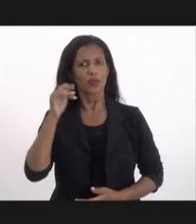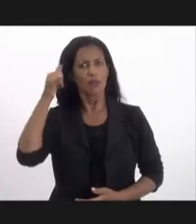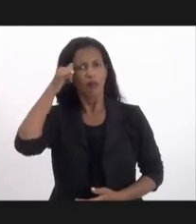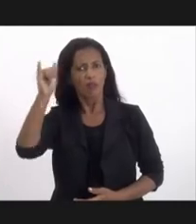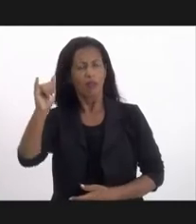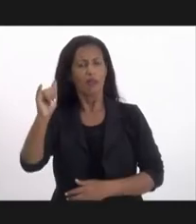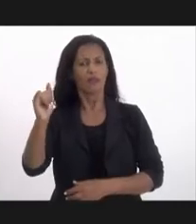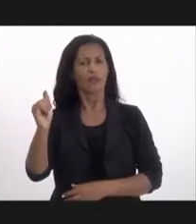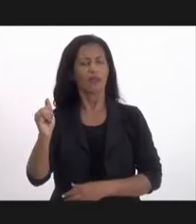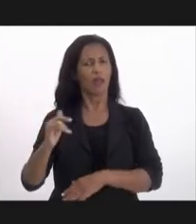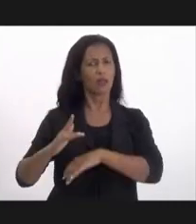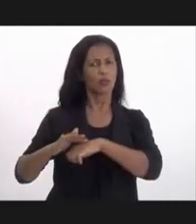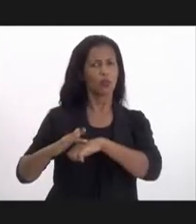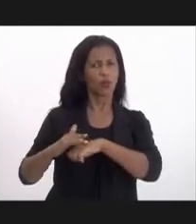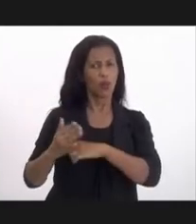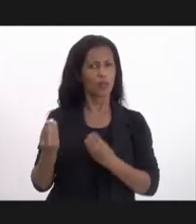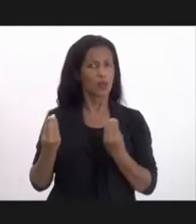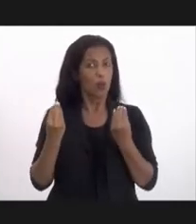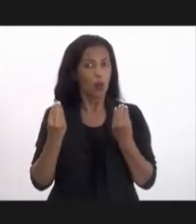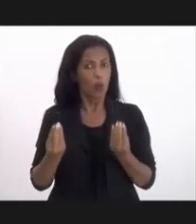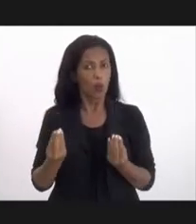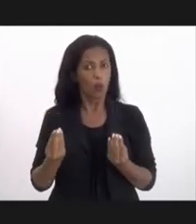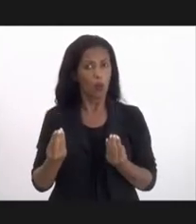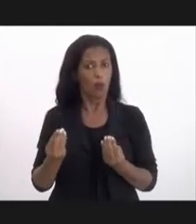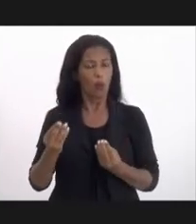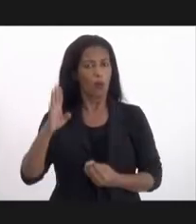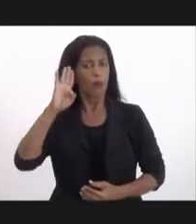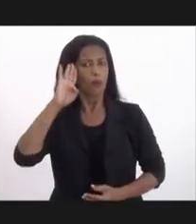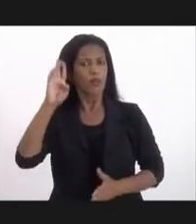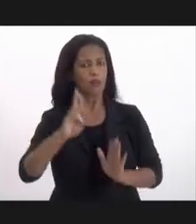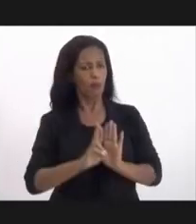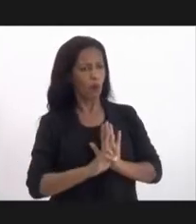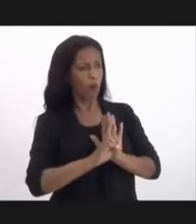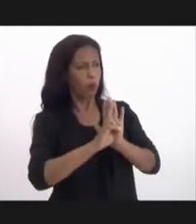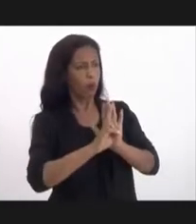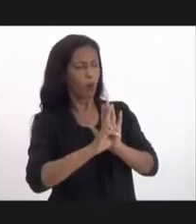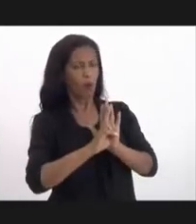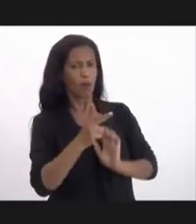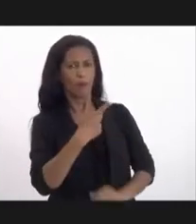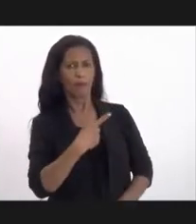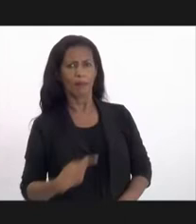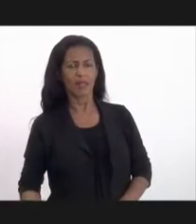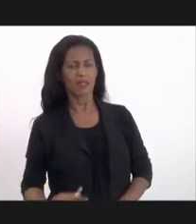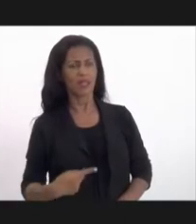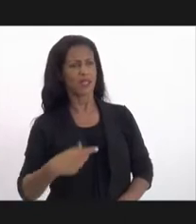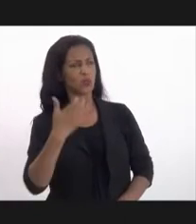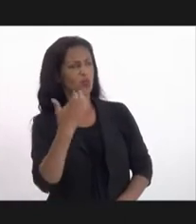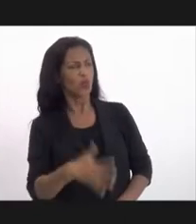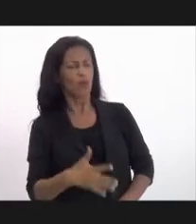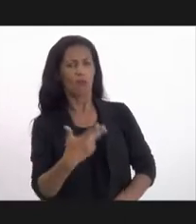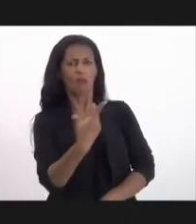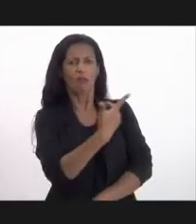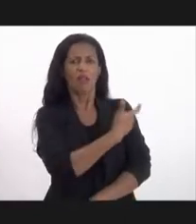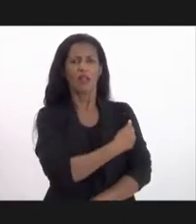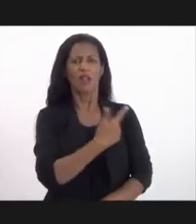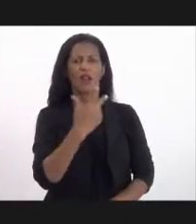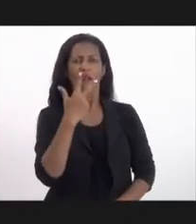principal representante nega a doença, nega a vacina, né? Diz que é uma